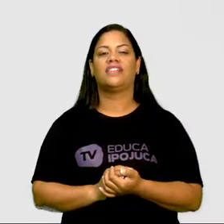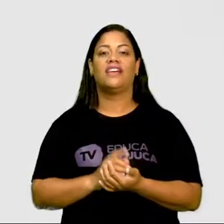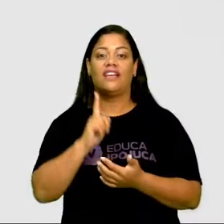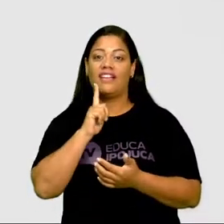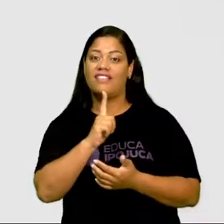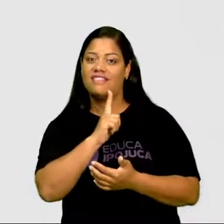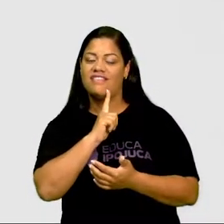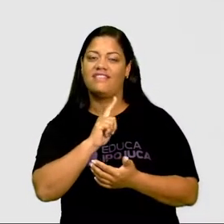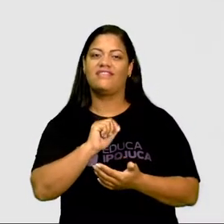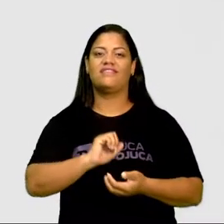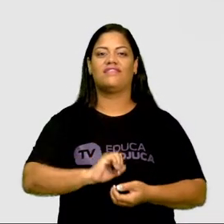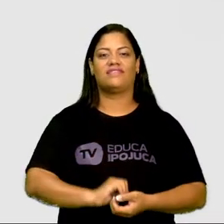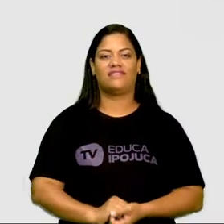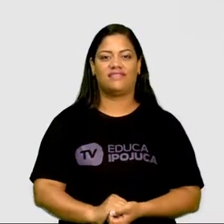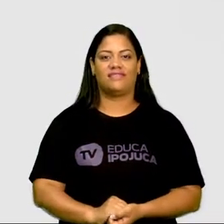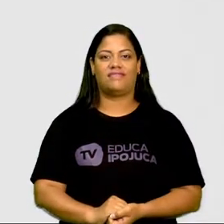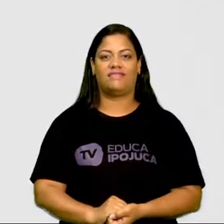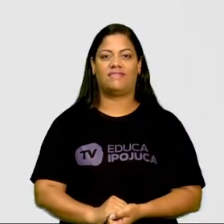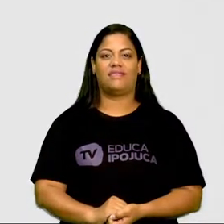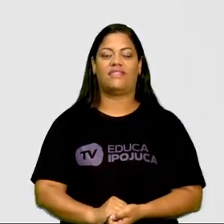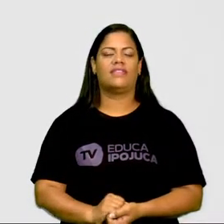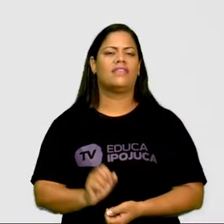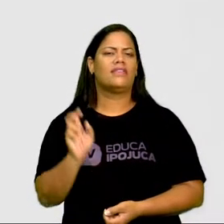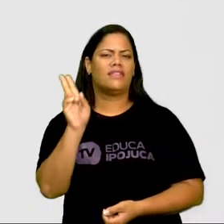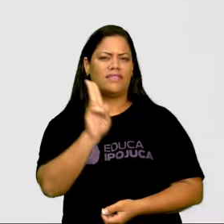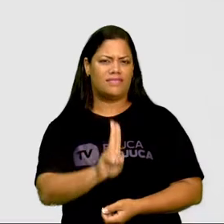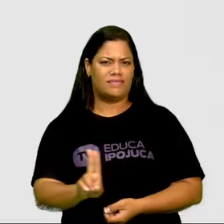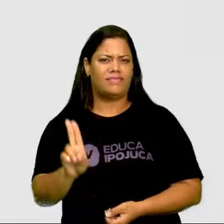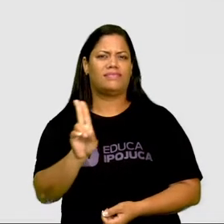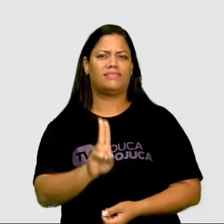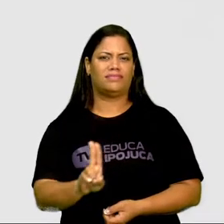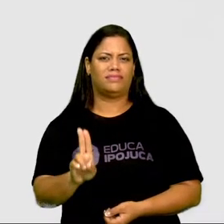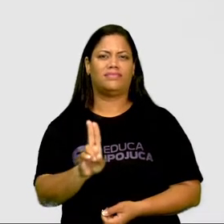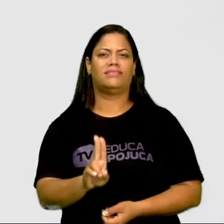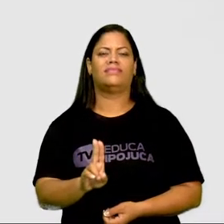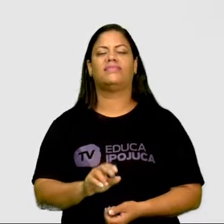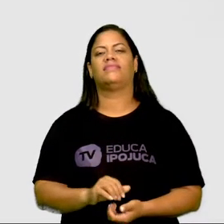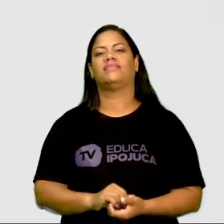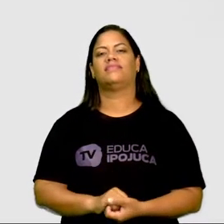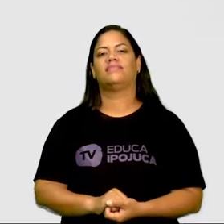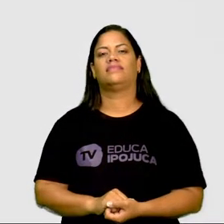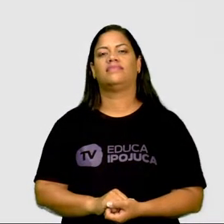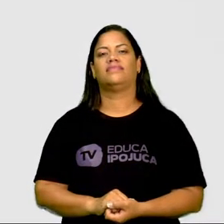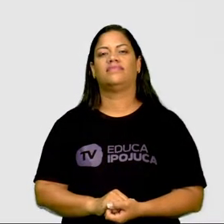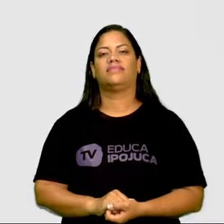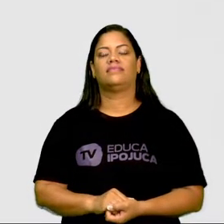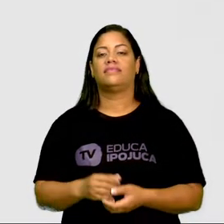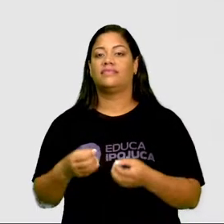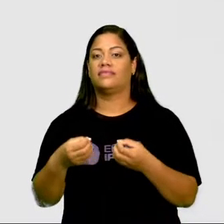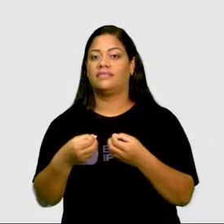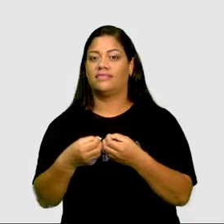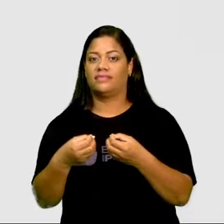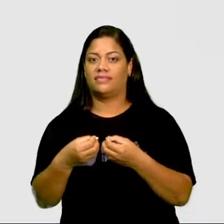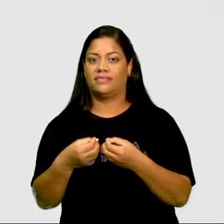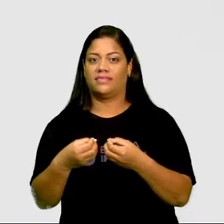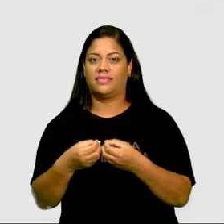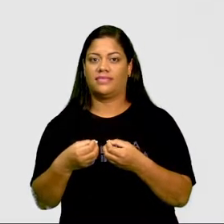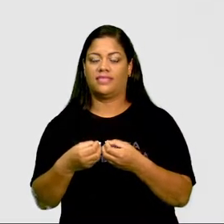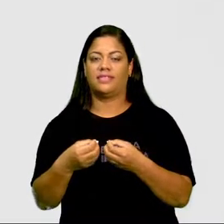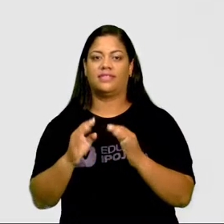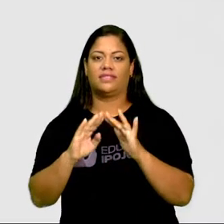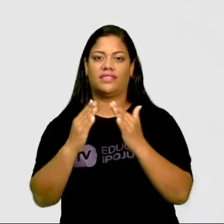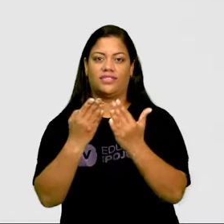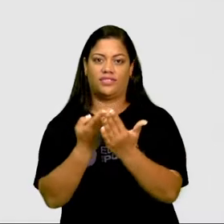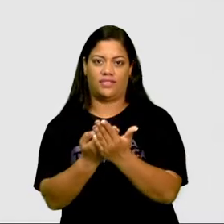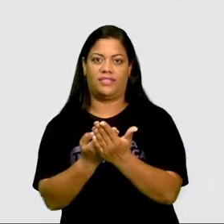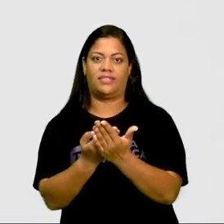referência que Carlos utilizou para poder citar o local, né, da